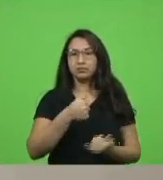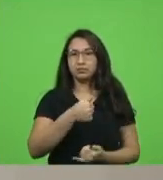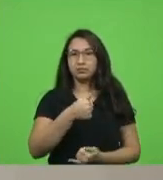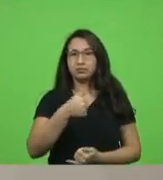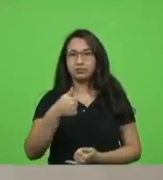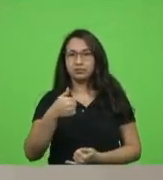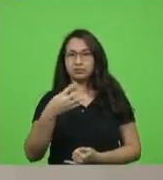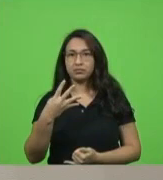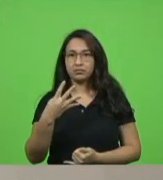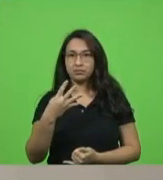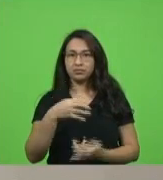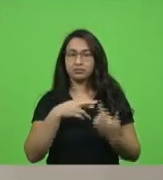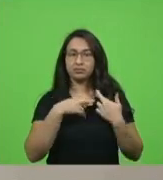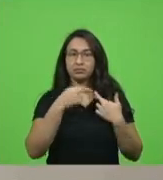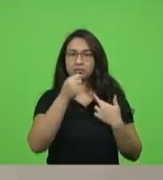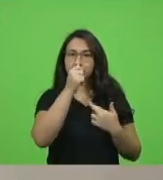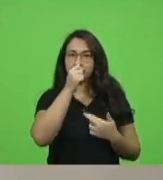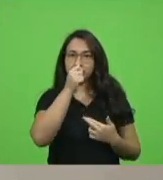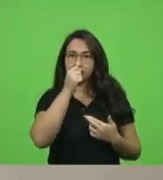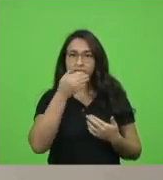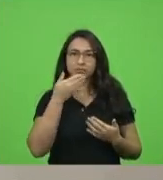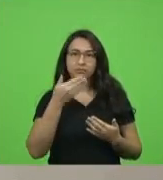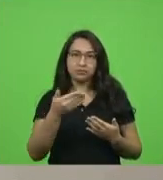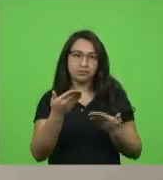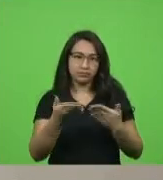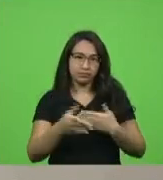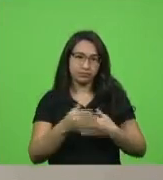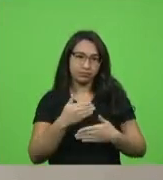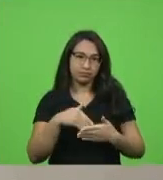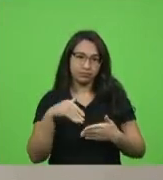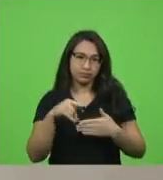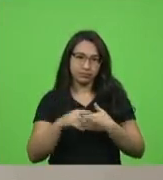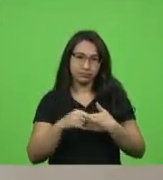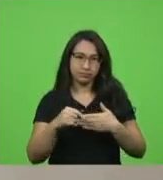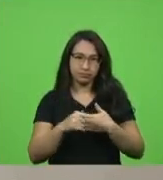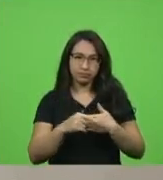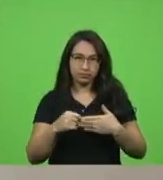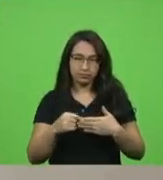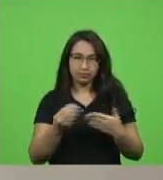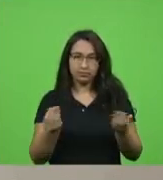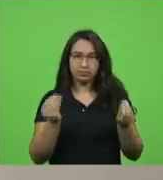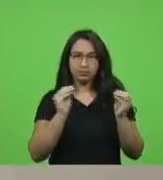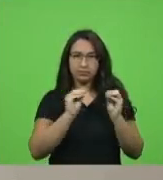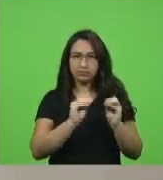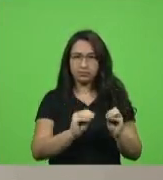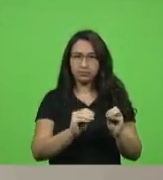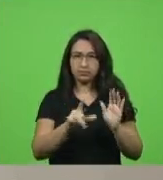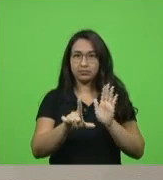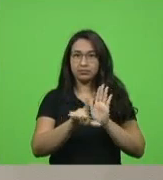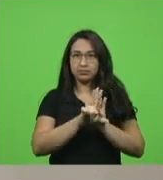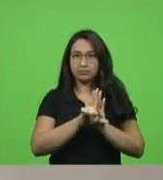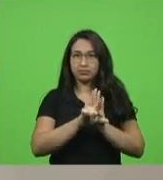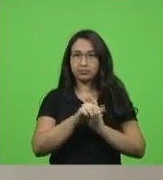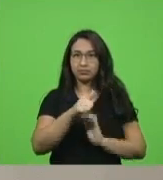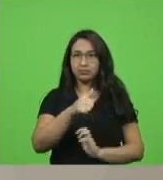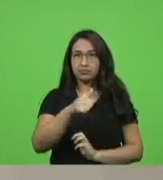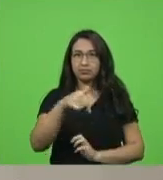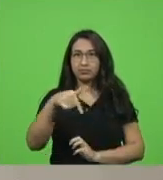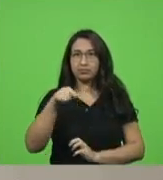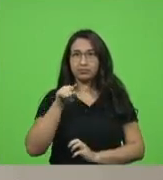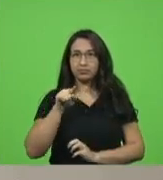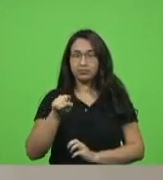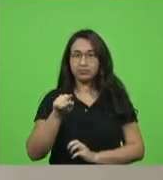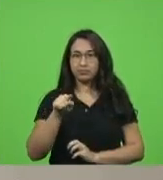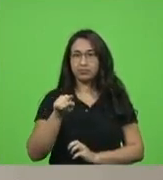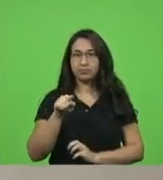deputado João Amin solicitando ao secretário de Estado da Casa Civil informações acerca da aplicação imediata da lei 17.942 de 2020